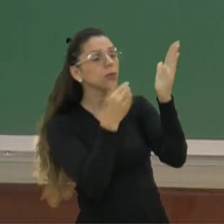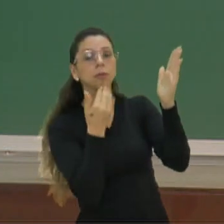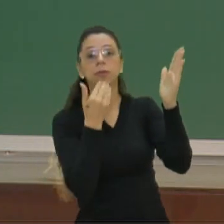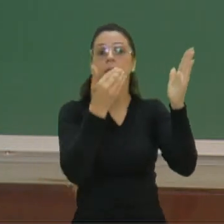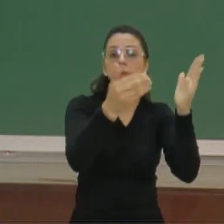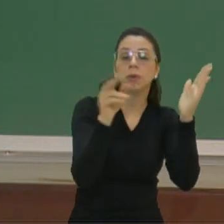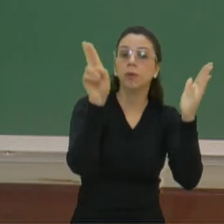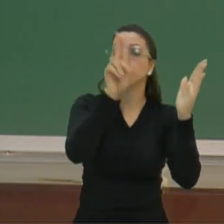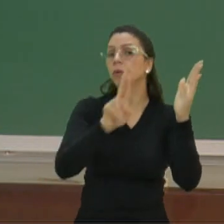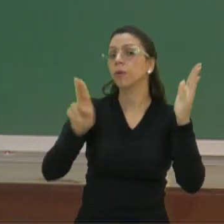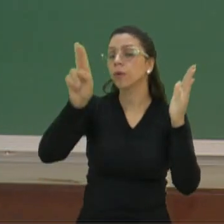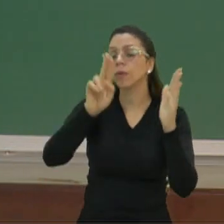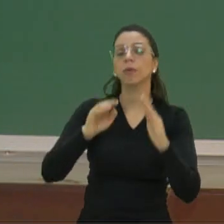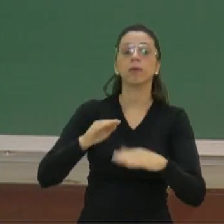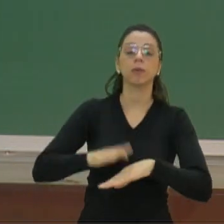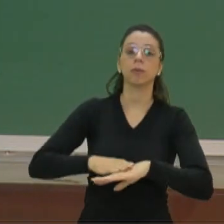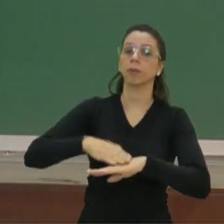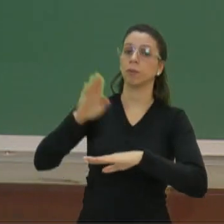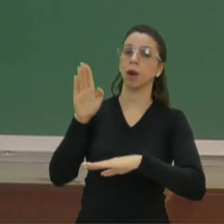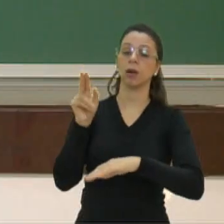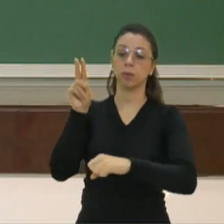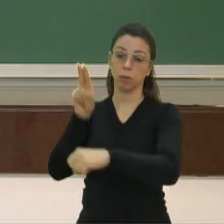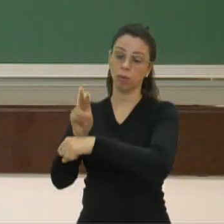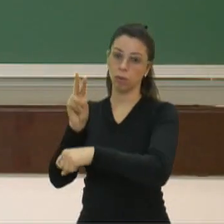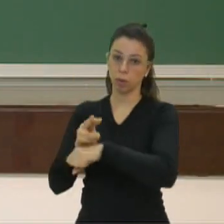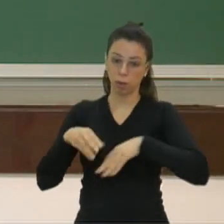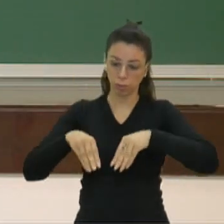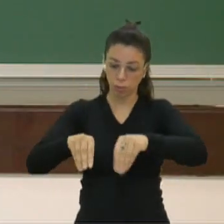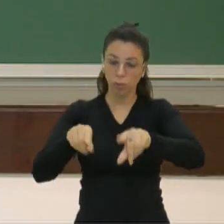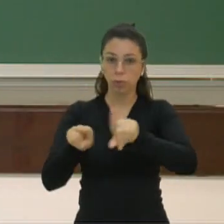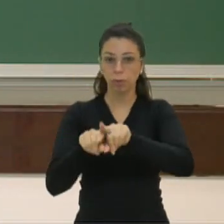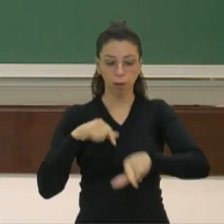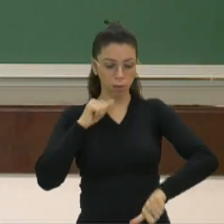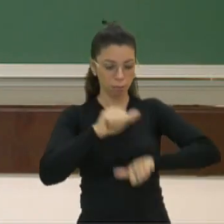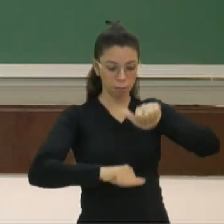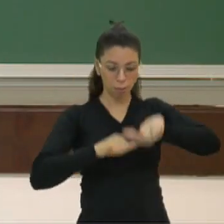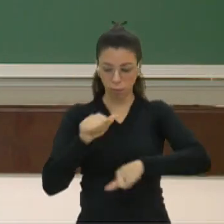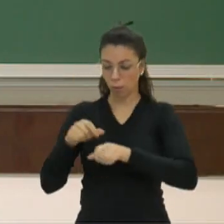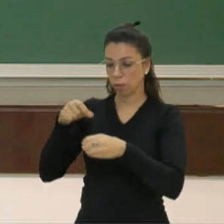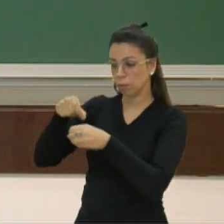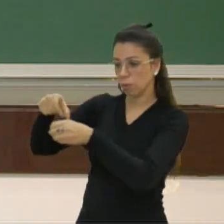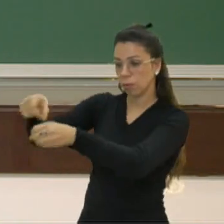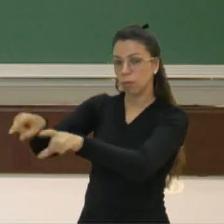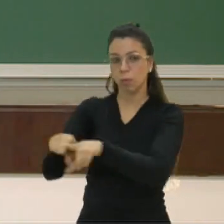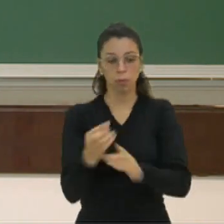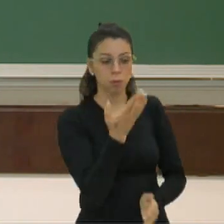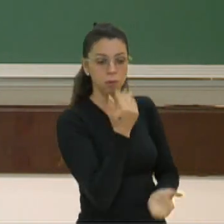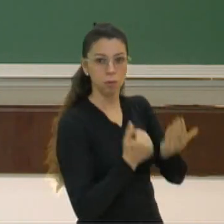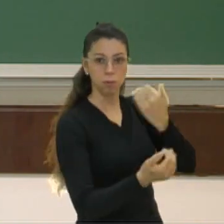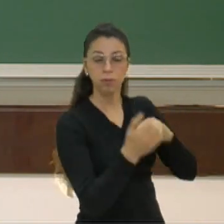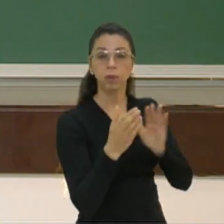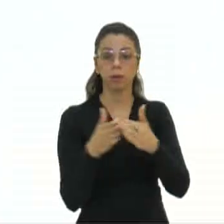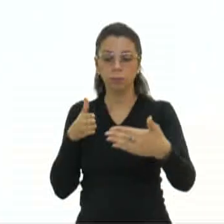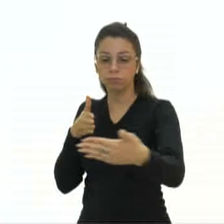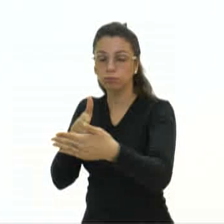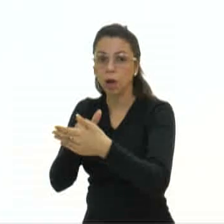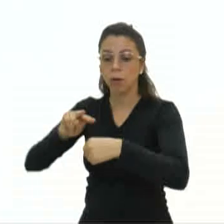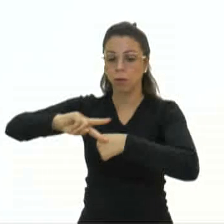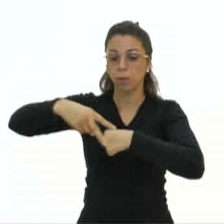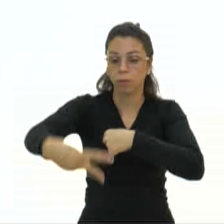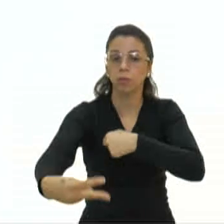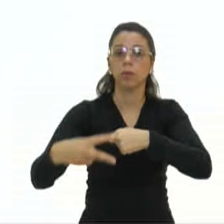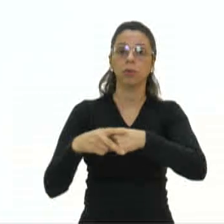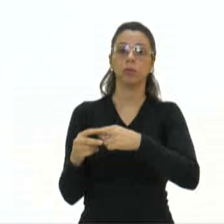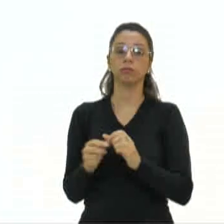um uso mais sustentável do solo e das mudanças no hábito do plantio e na alimentação para limitar o impacto do